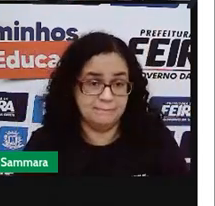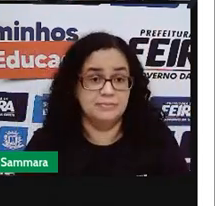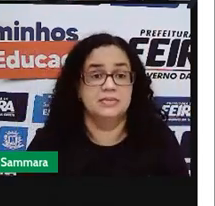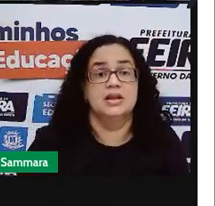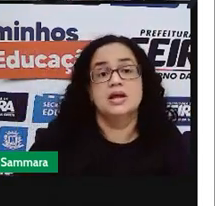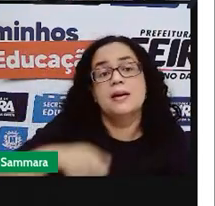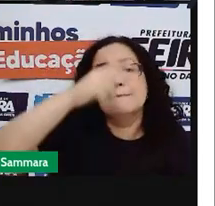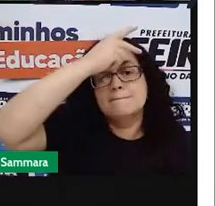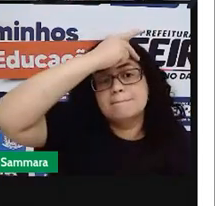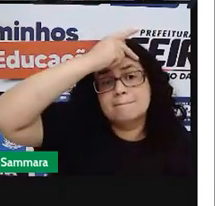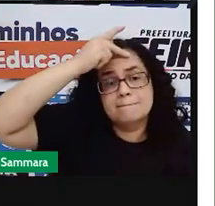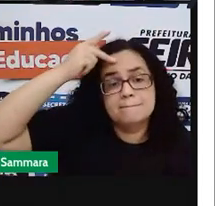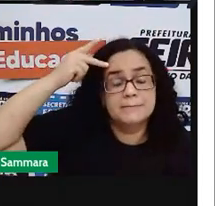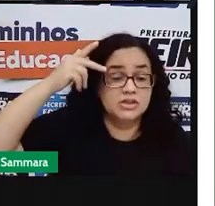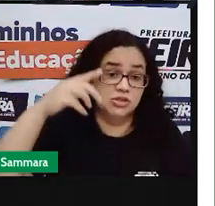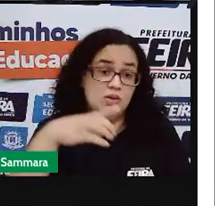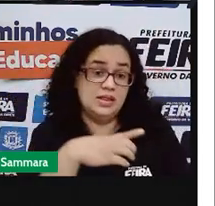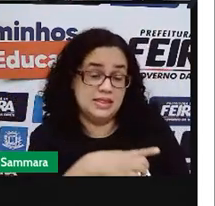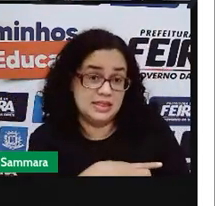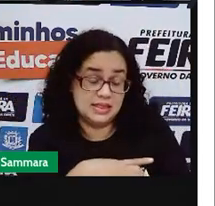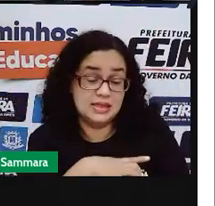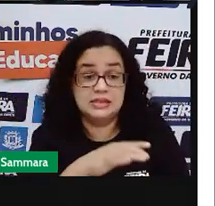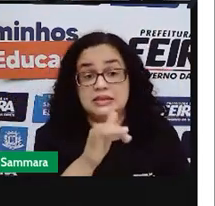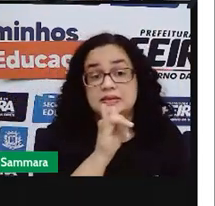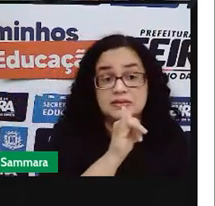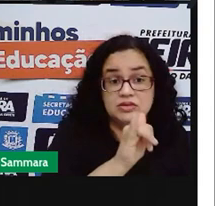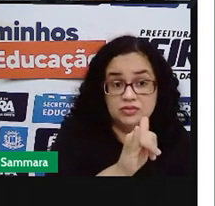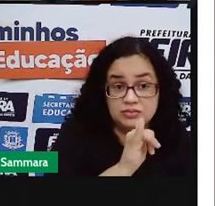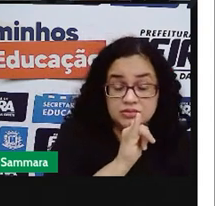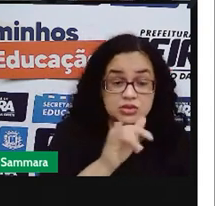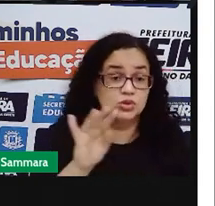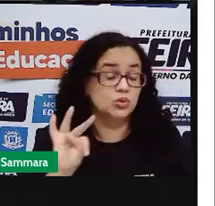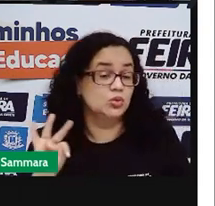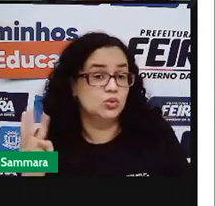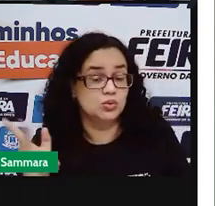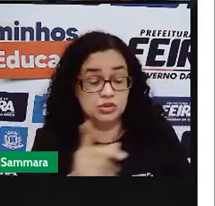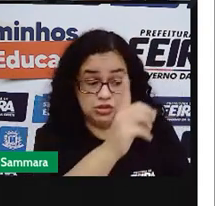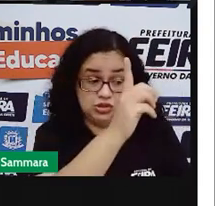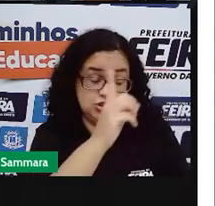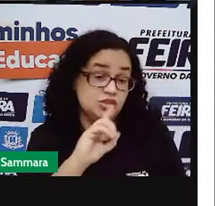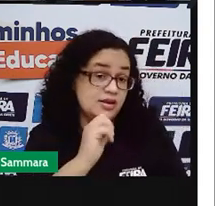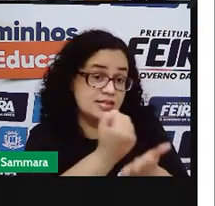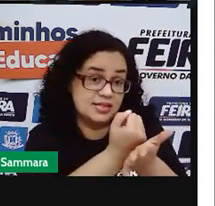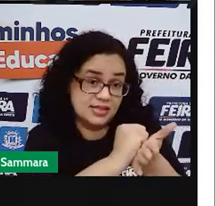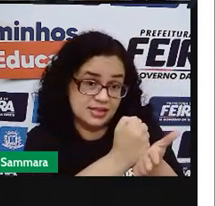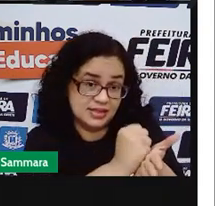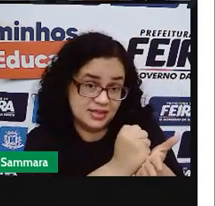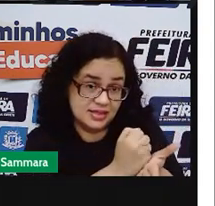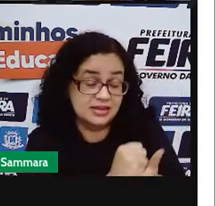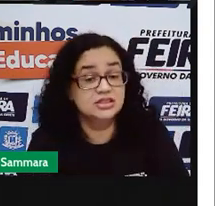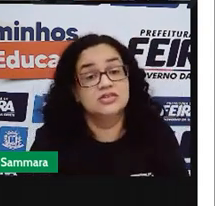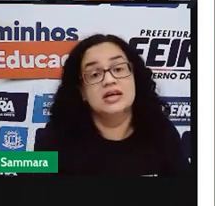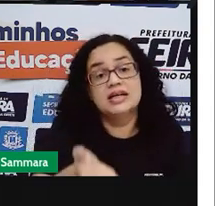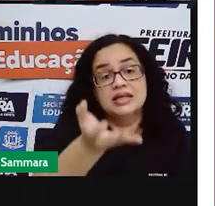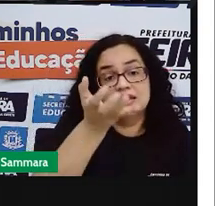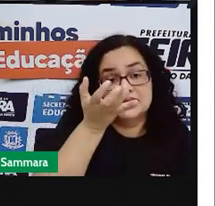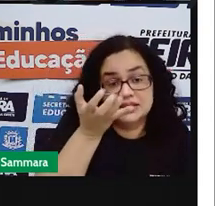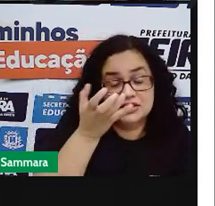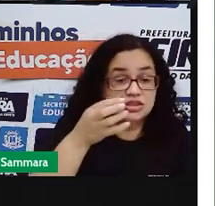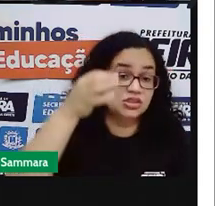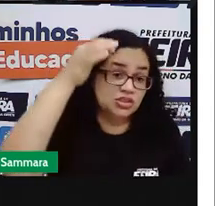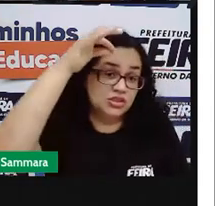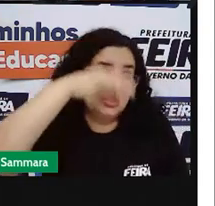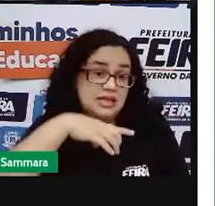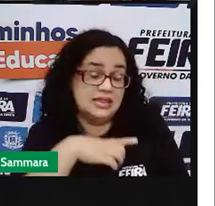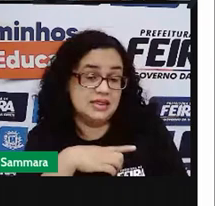pessoas tenham a informação completa. Ao chegar na farmácia, ela só vai querer adquirir